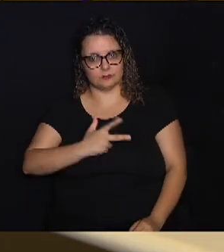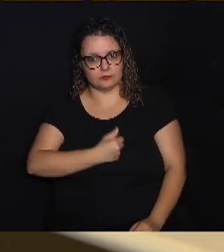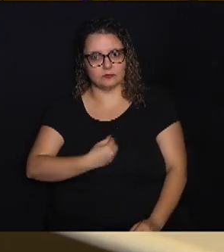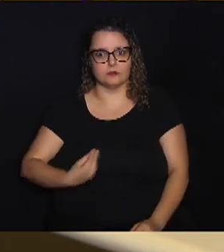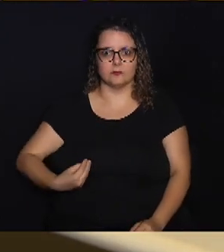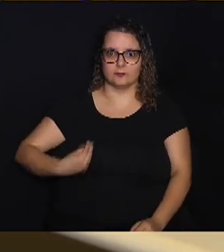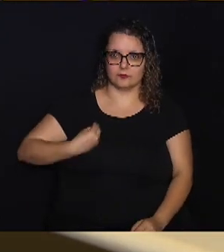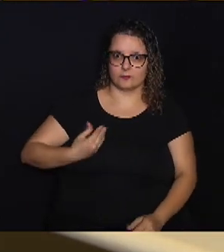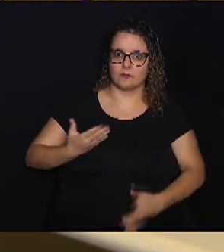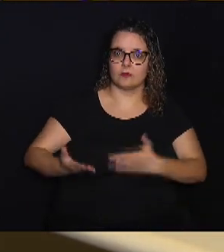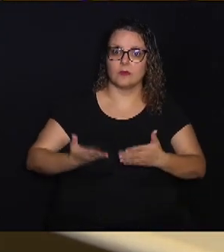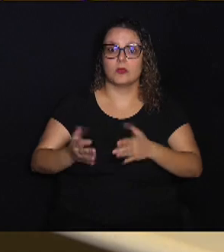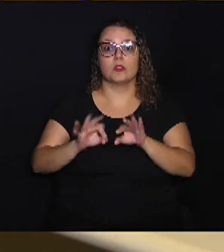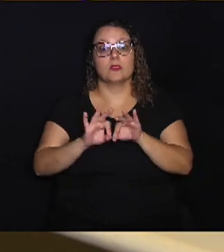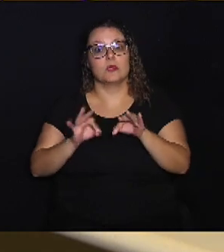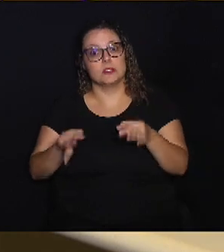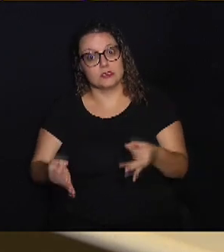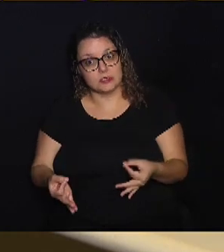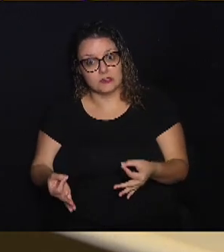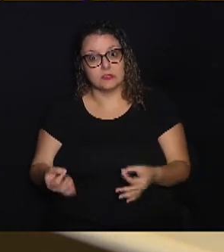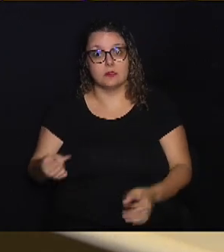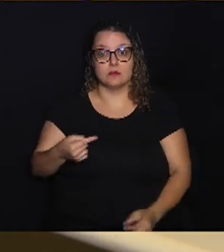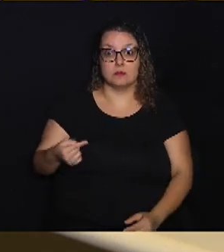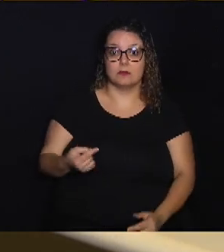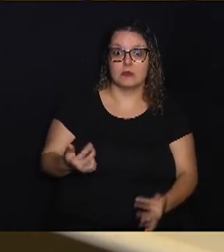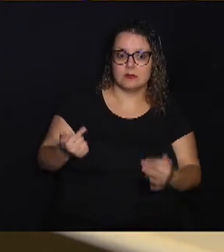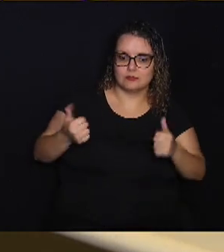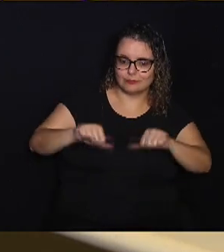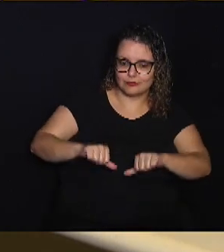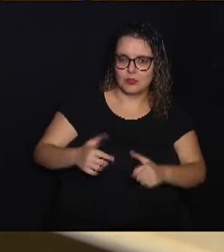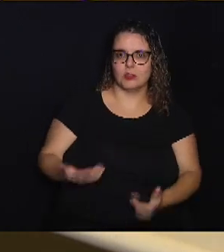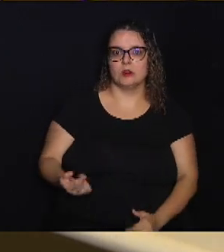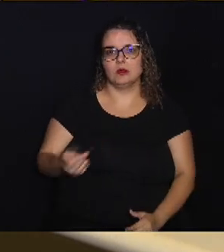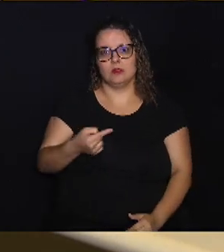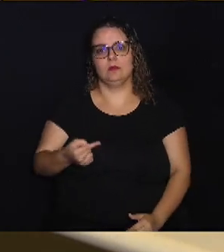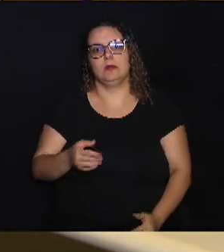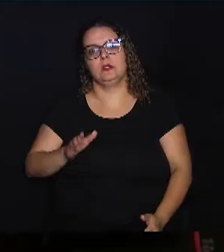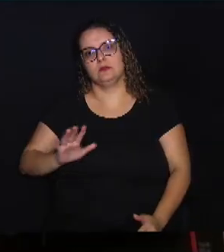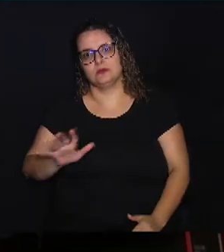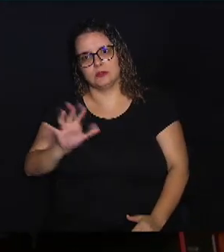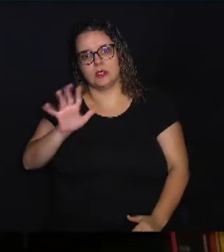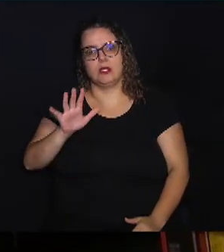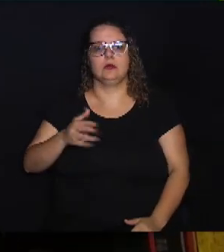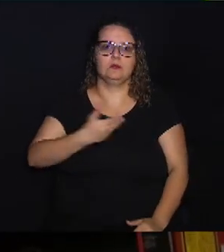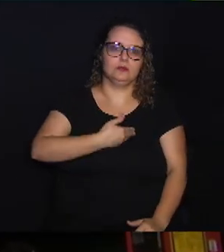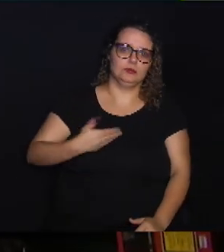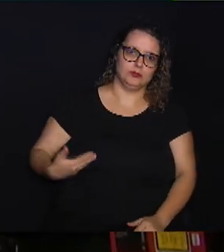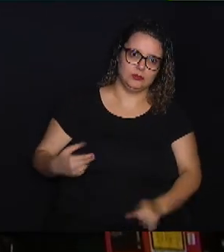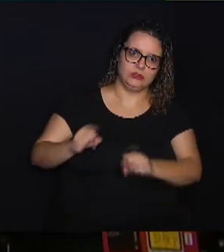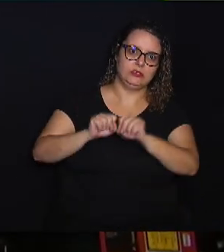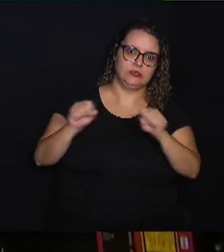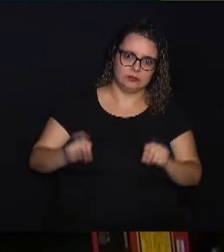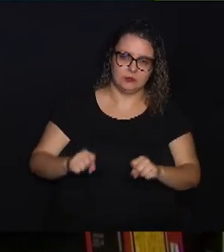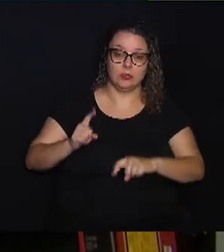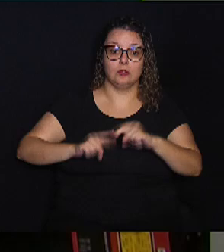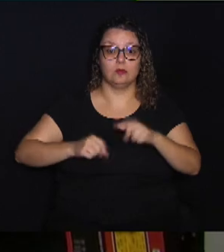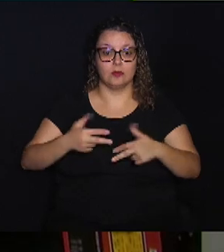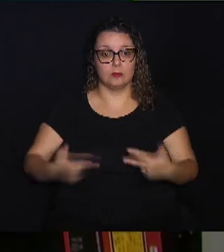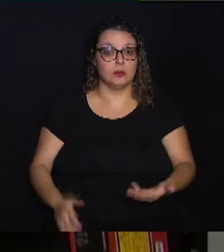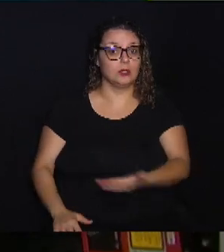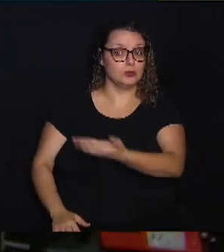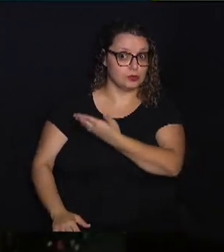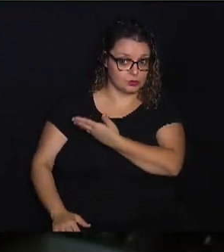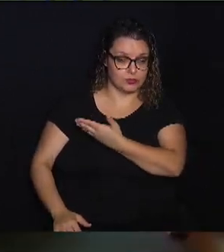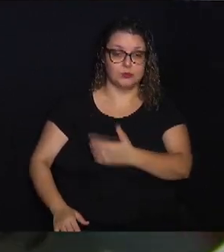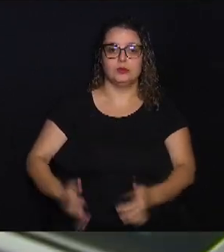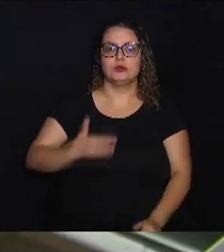tratamentos mais simples, menos mutilantes e menos custosos para o sistema público. O equipamento utilizado para o projeto piloto